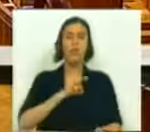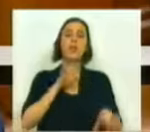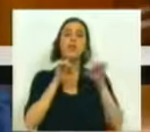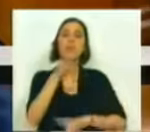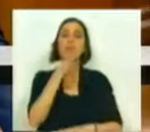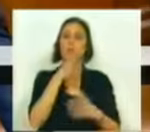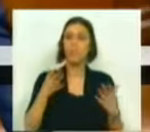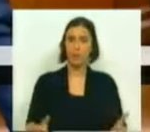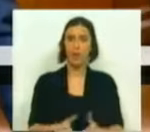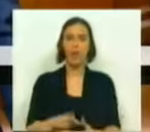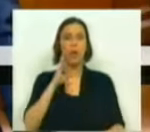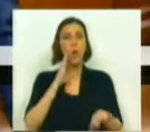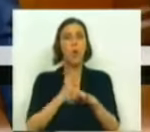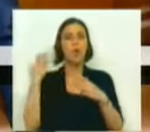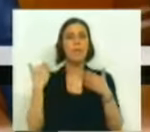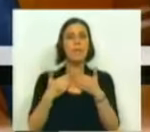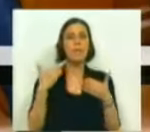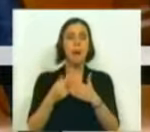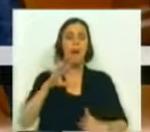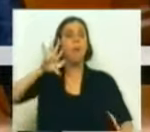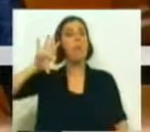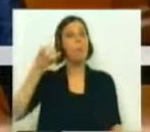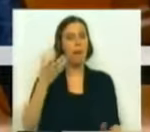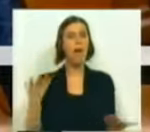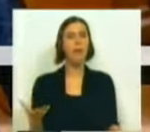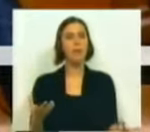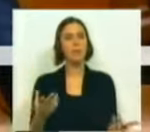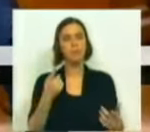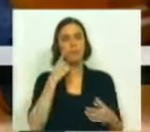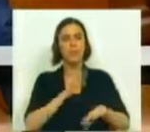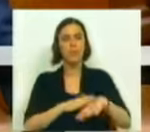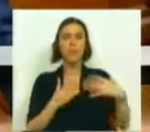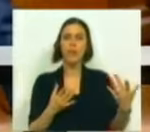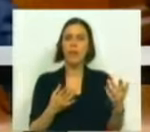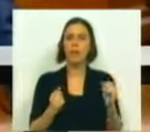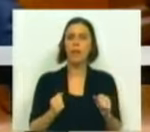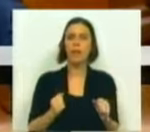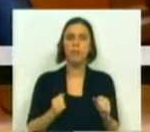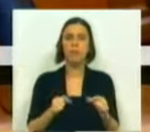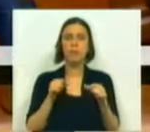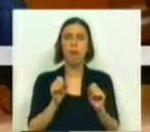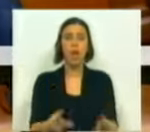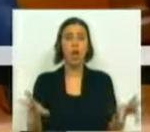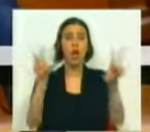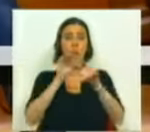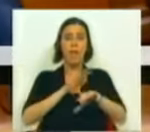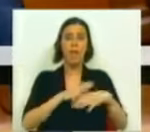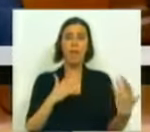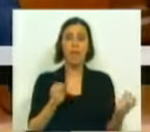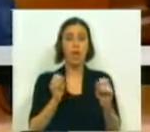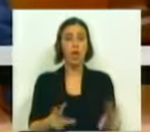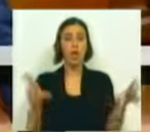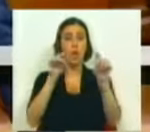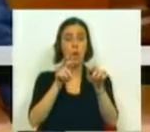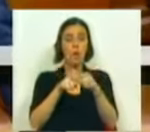Senhoras senhores deputados, nas últimas semanas o país tem visto a esquerda, particularmente esta nova esquerda deste